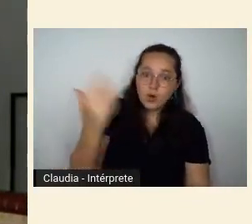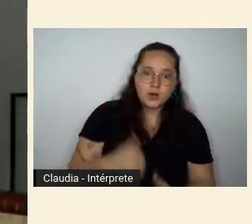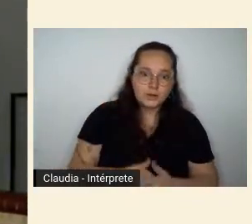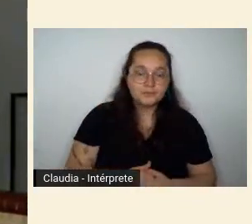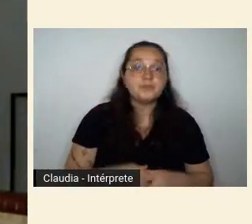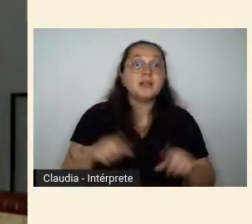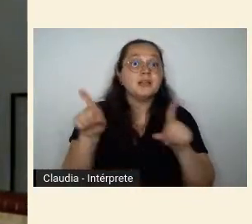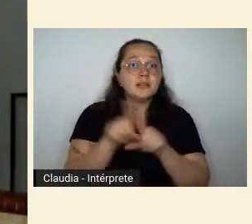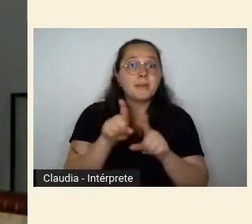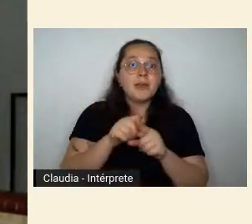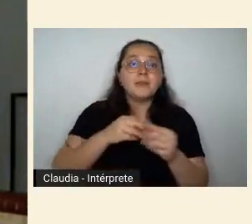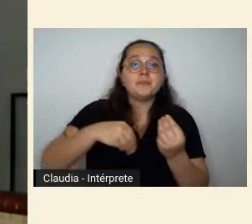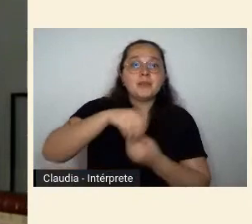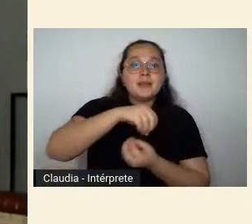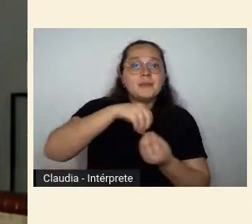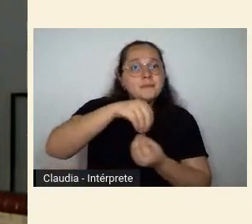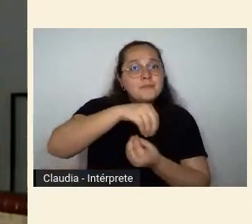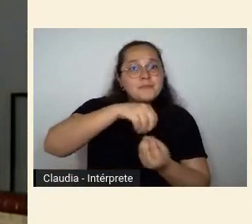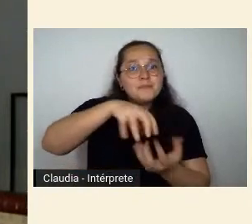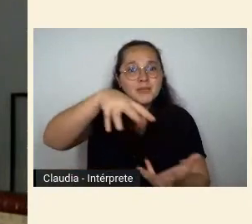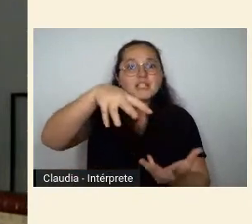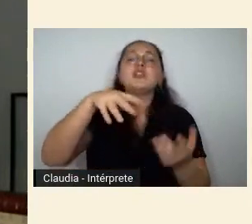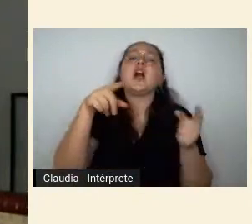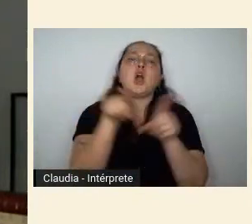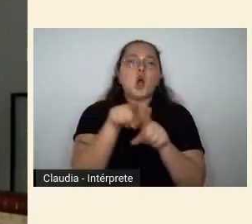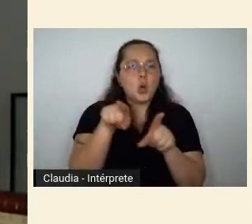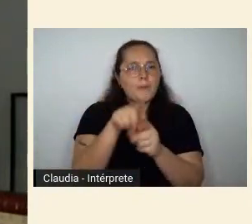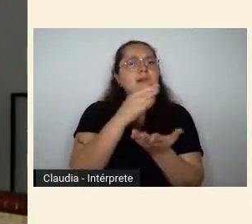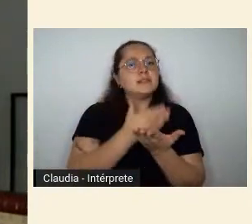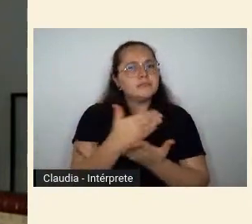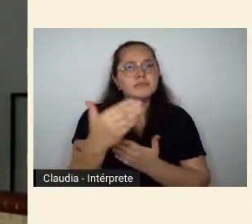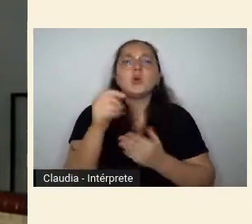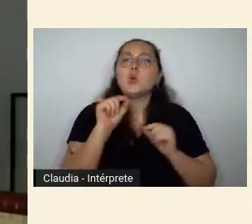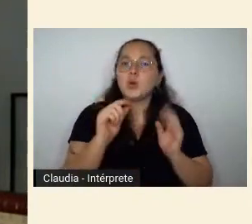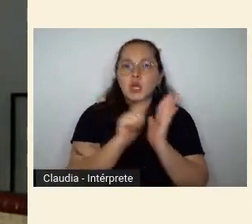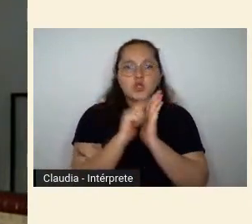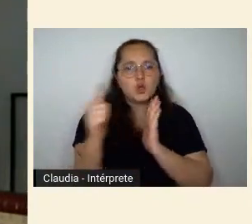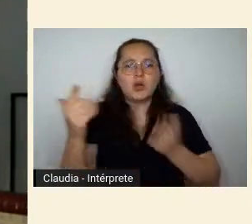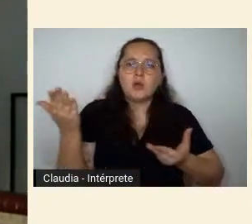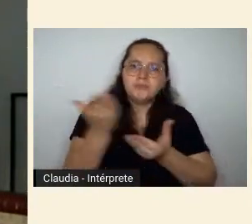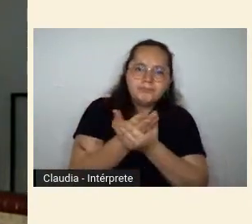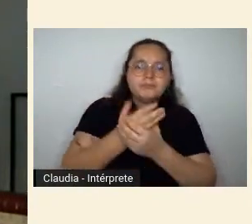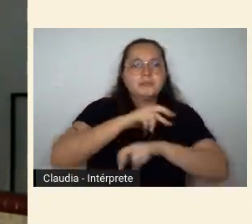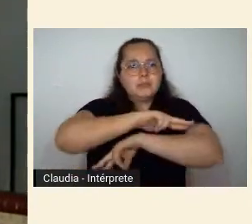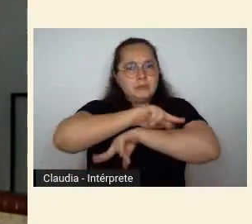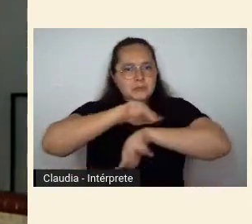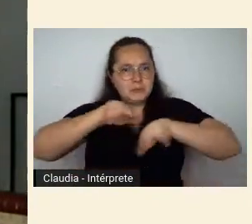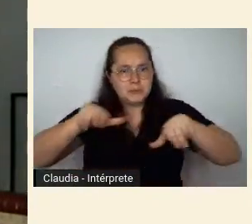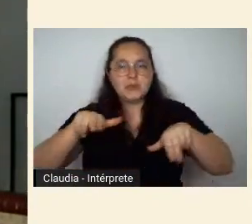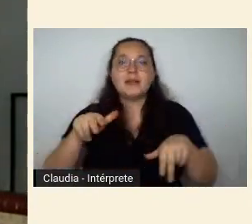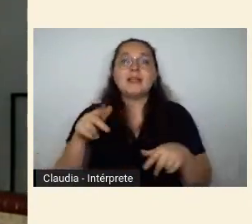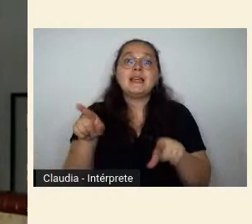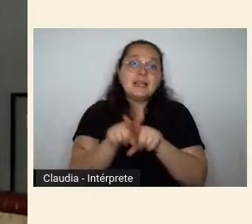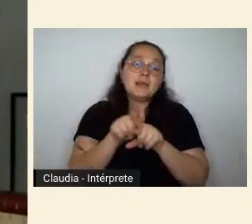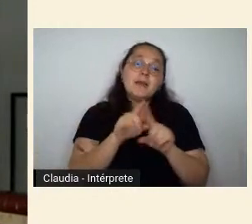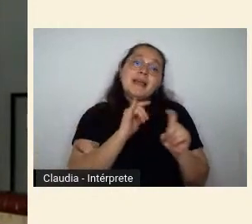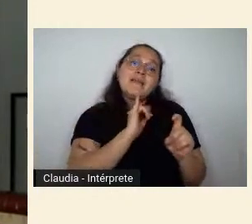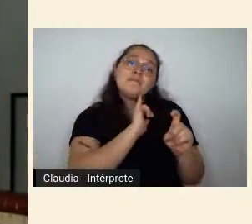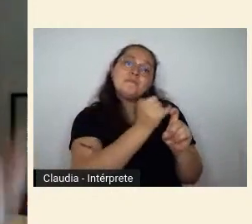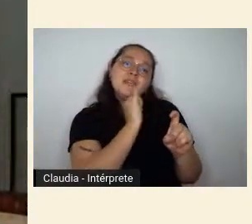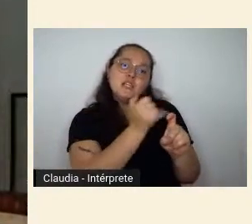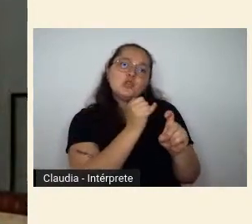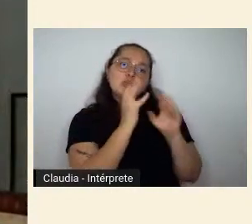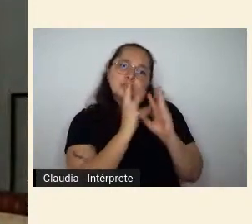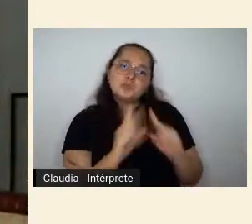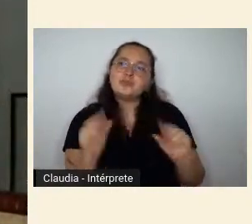surgem os inimigos da semana seus detratores e aqueles que estavam dispostos a desfazerem os bitos ao redor da mesma tanto